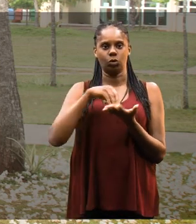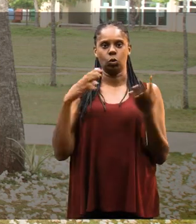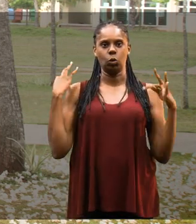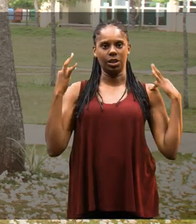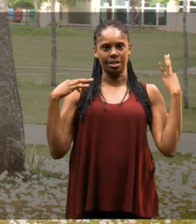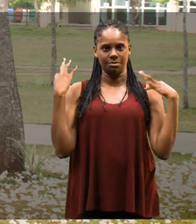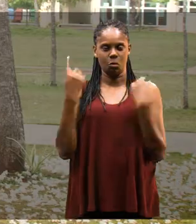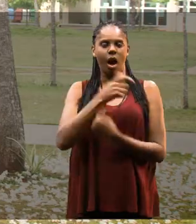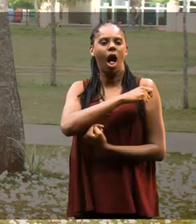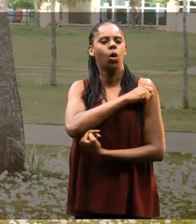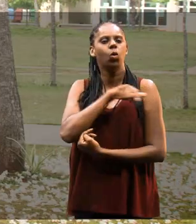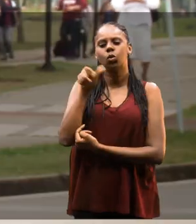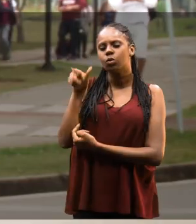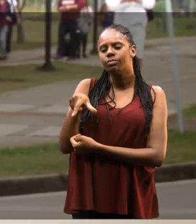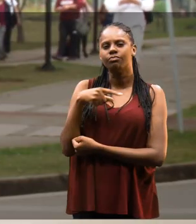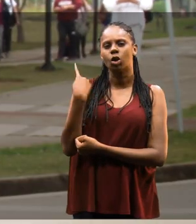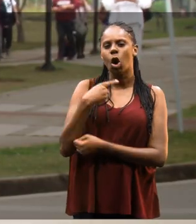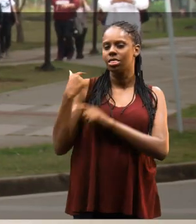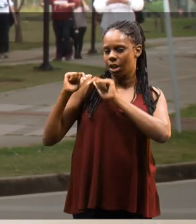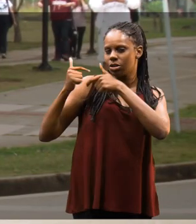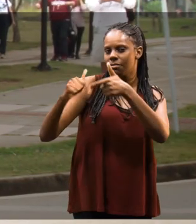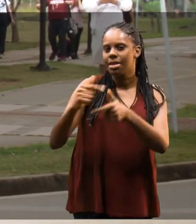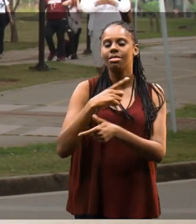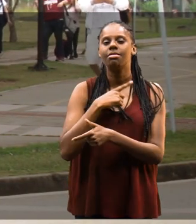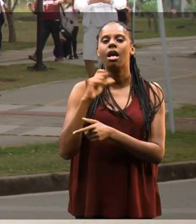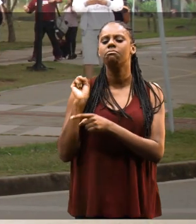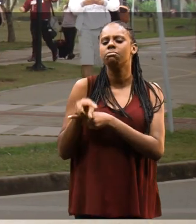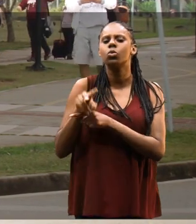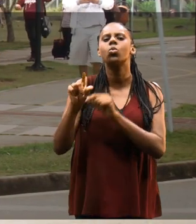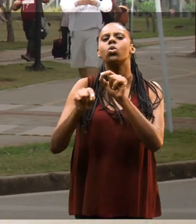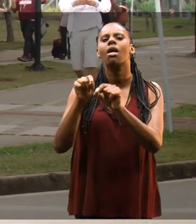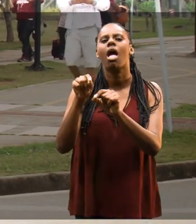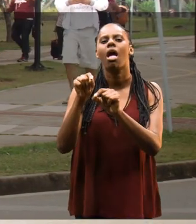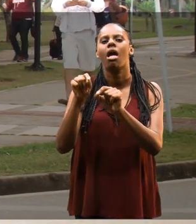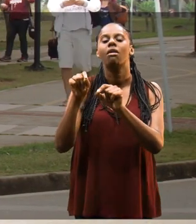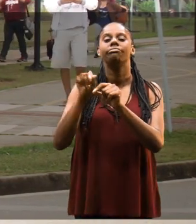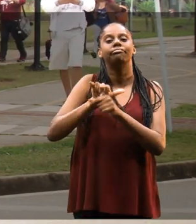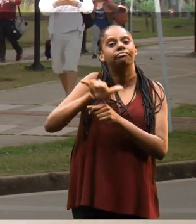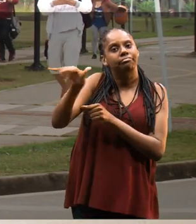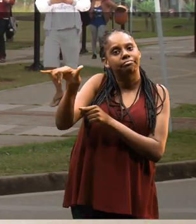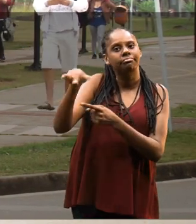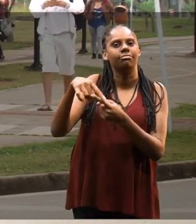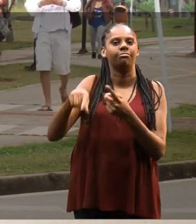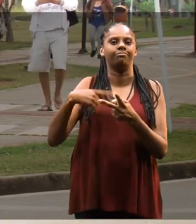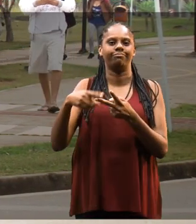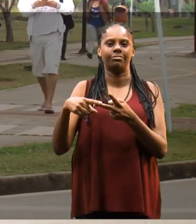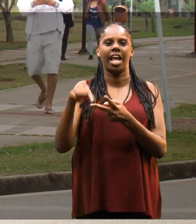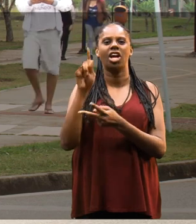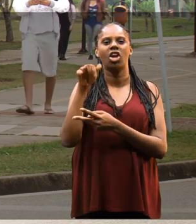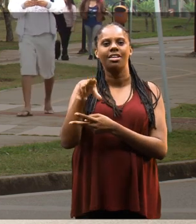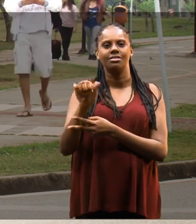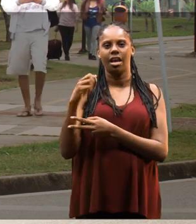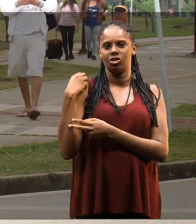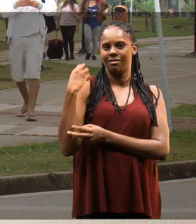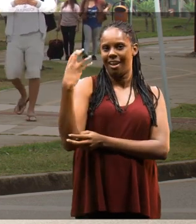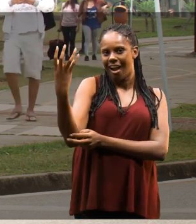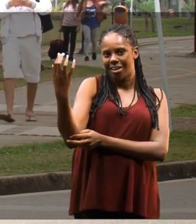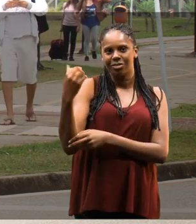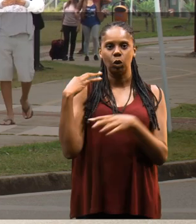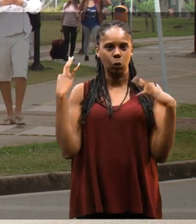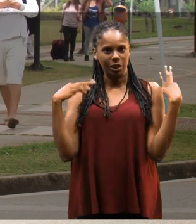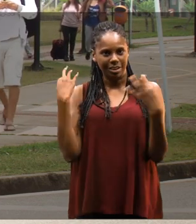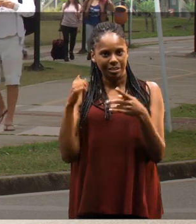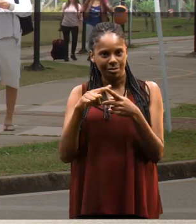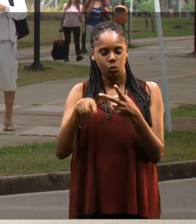turística. Os nossos alunos, eles têm tradicionalmente se inserido em companhias aéreas, em agências de